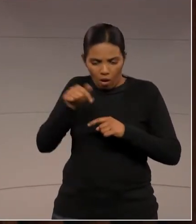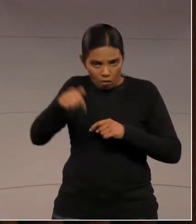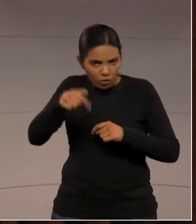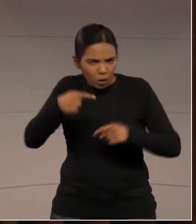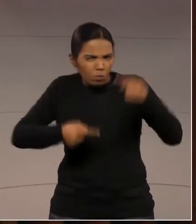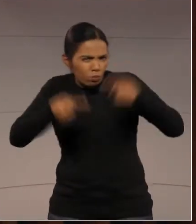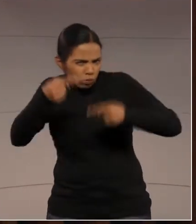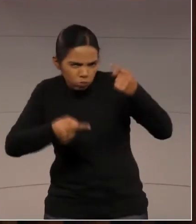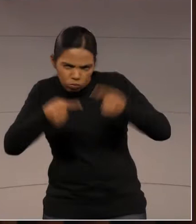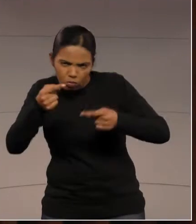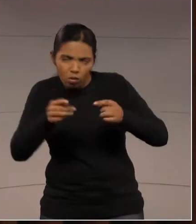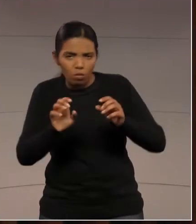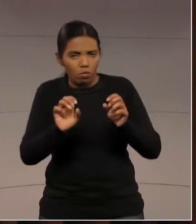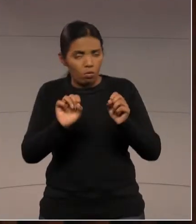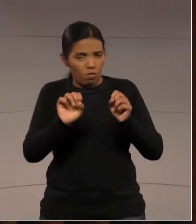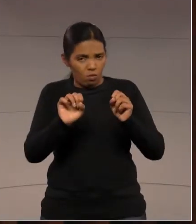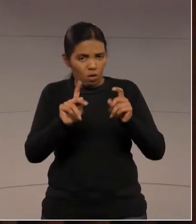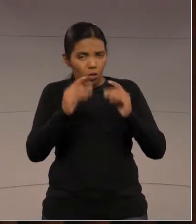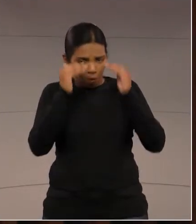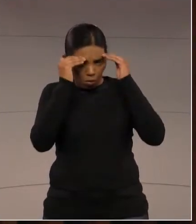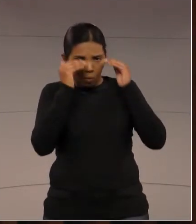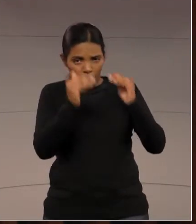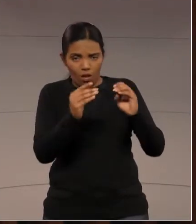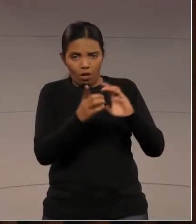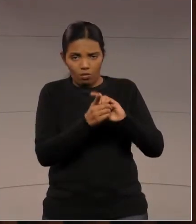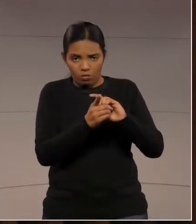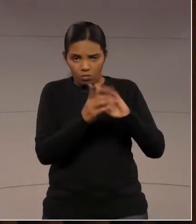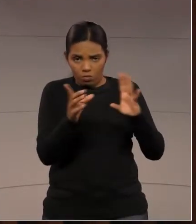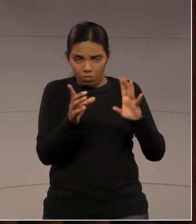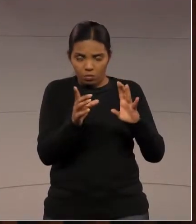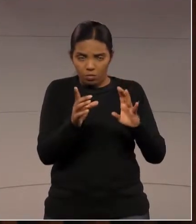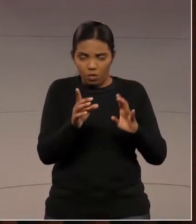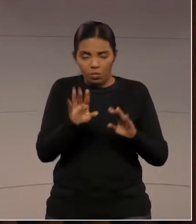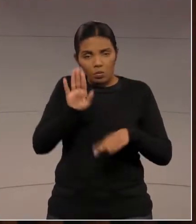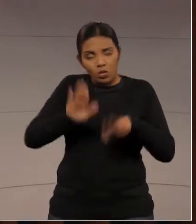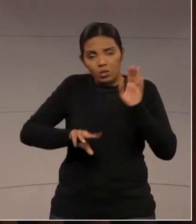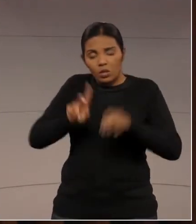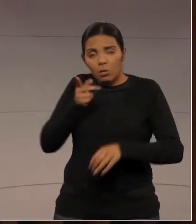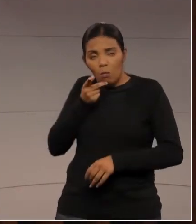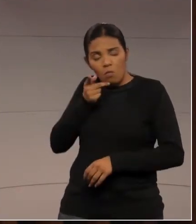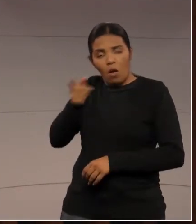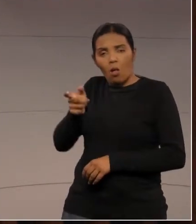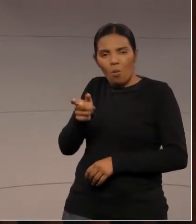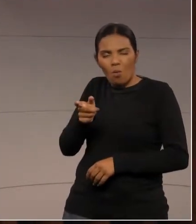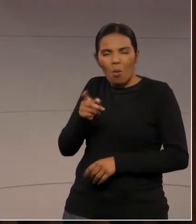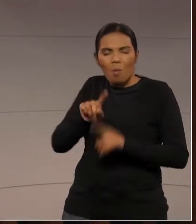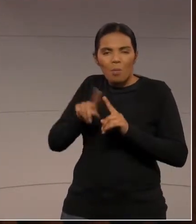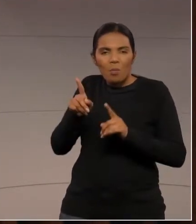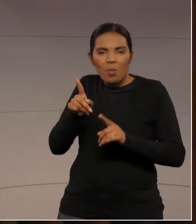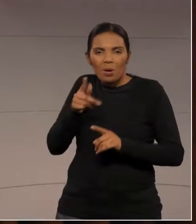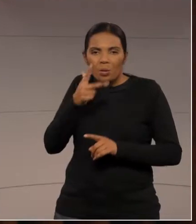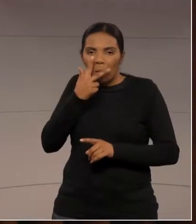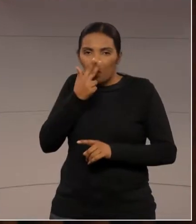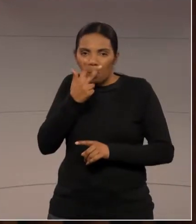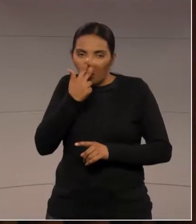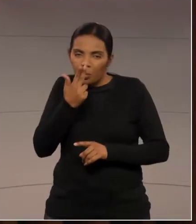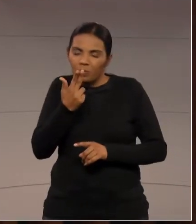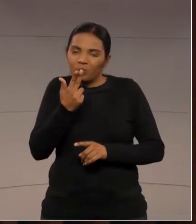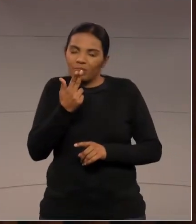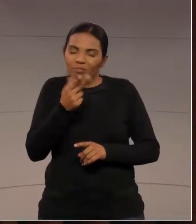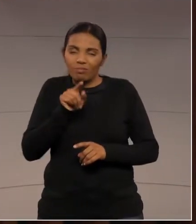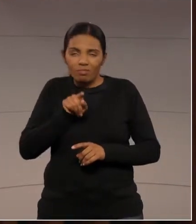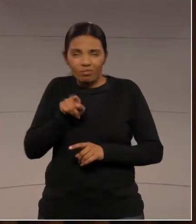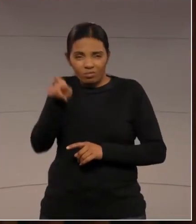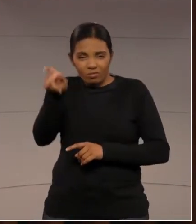afirmações que eu tenho certeza que deve ter sido, em algum momento, de infelicidade, desse que é hoje um personagem importante da política